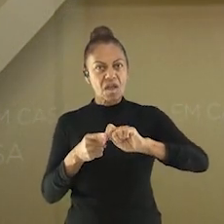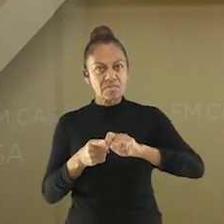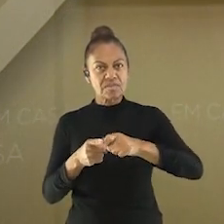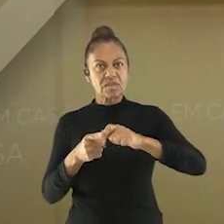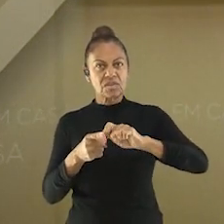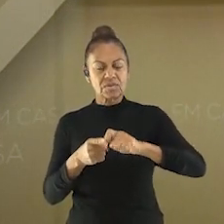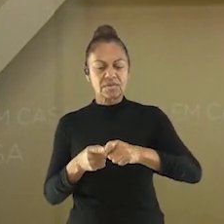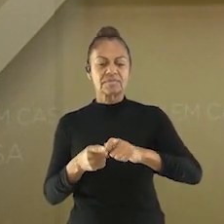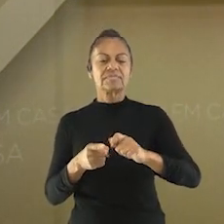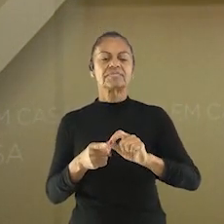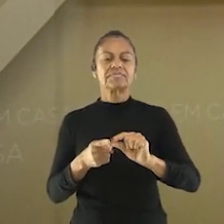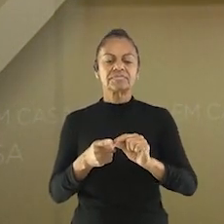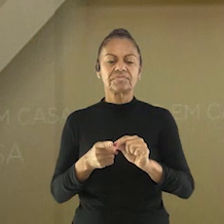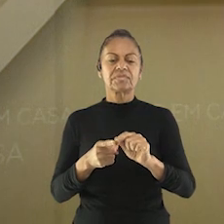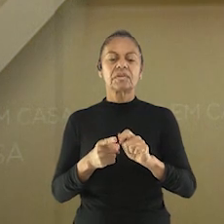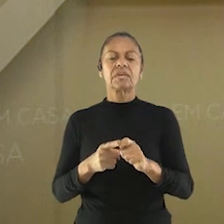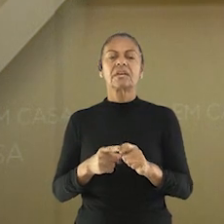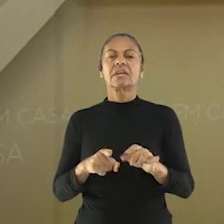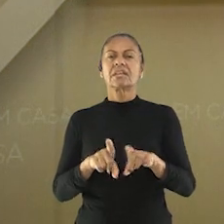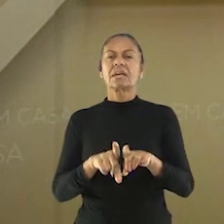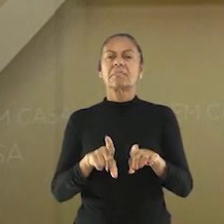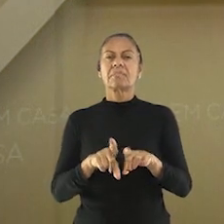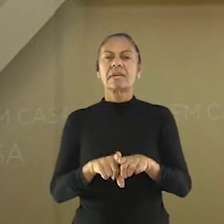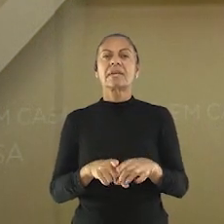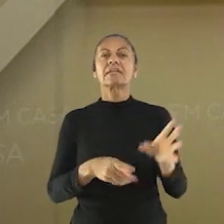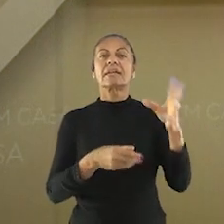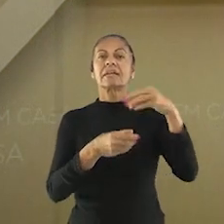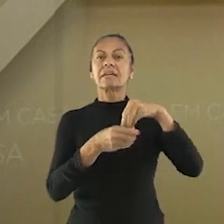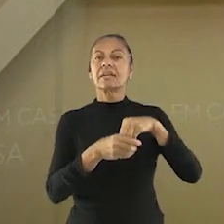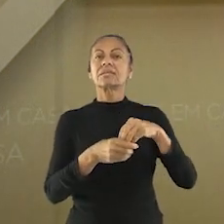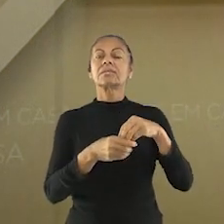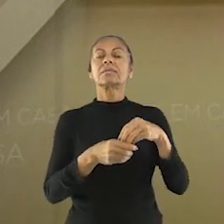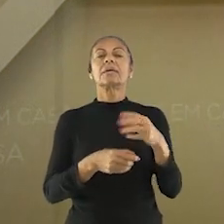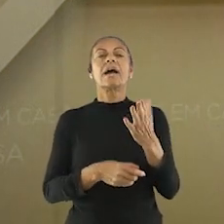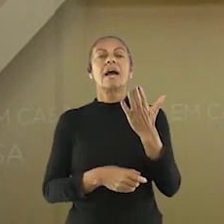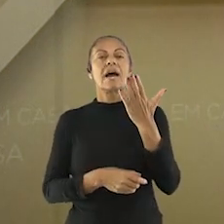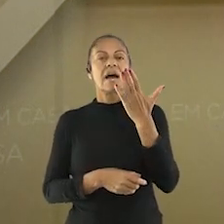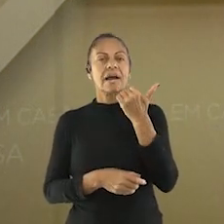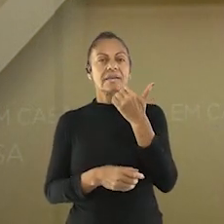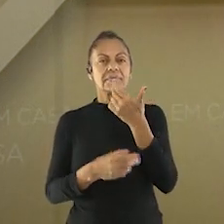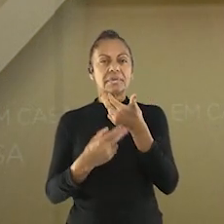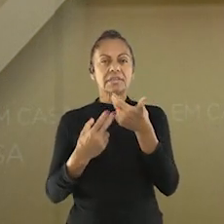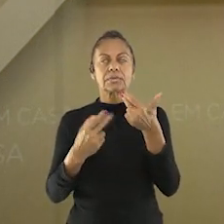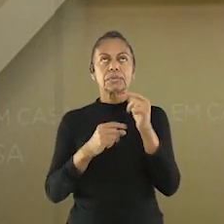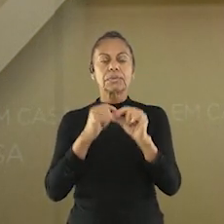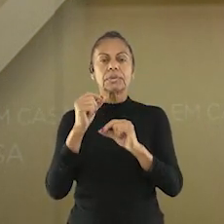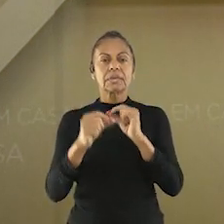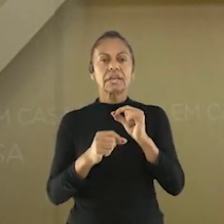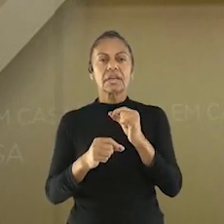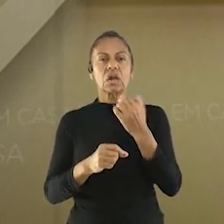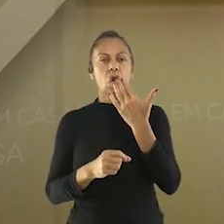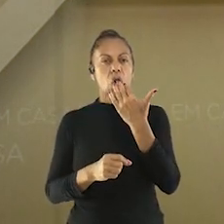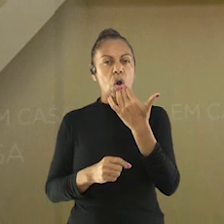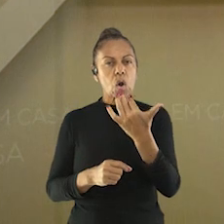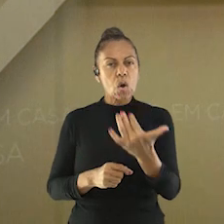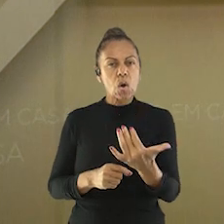químicos. E aí a gente está falando de alimento que tem conservante, alimento que tem aromatizante, um cheiro a mais. Corante e realçadores de sabor,